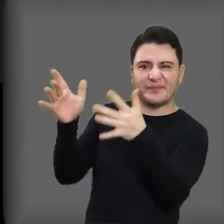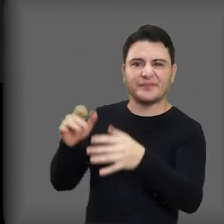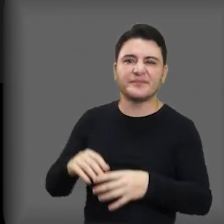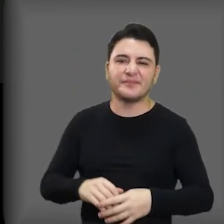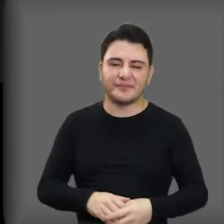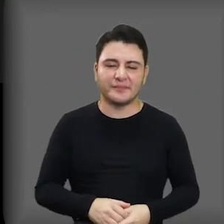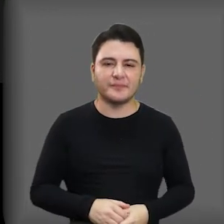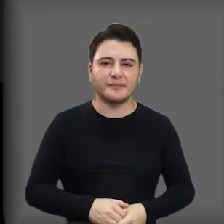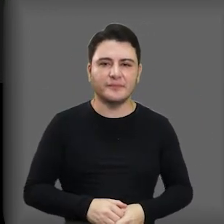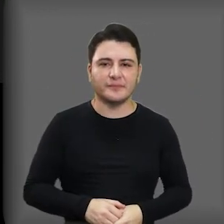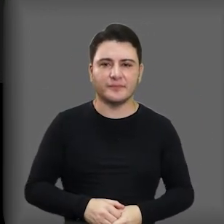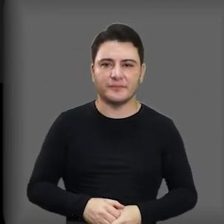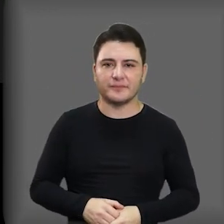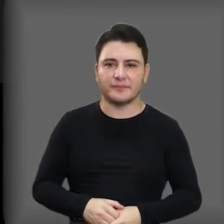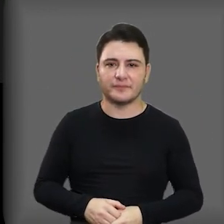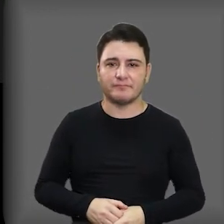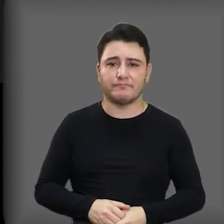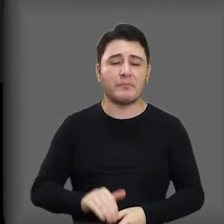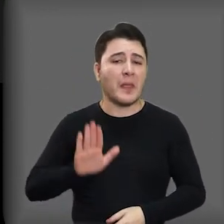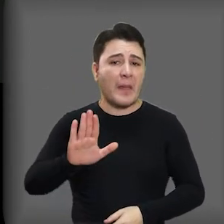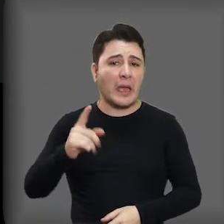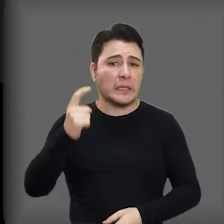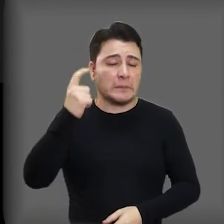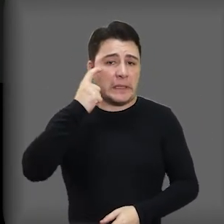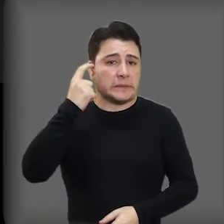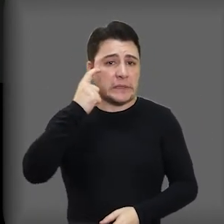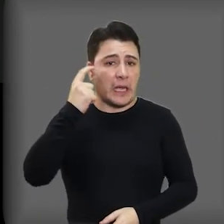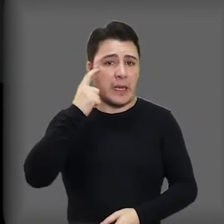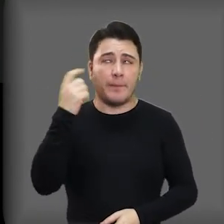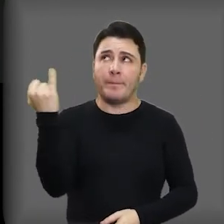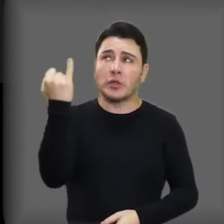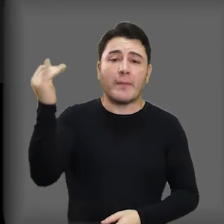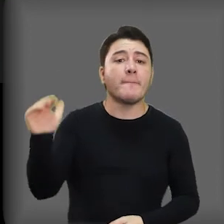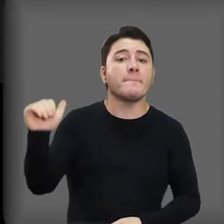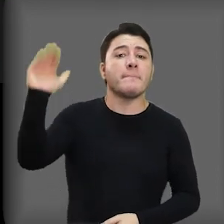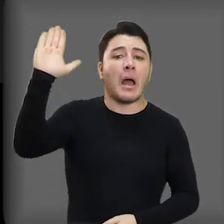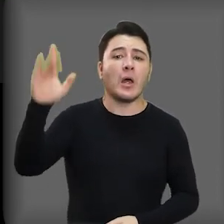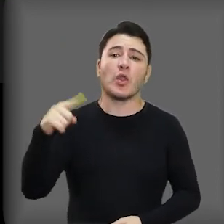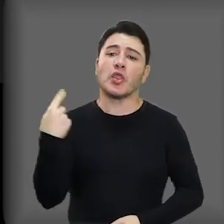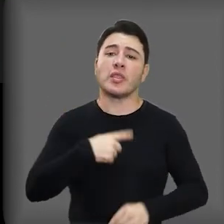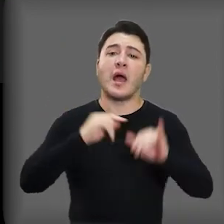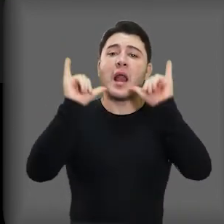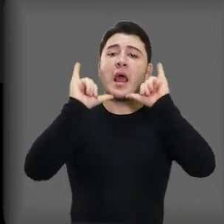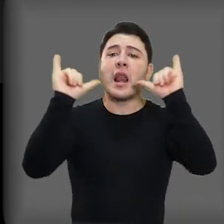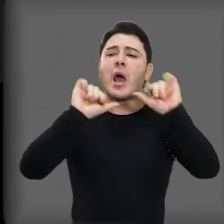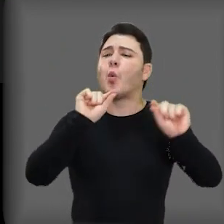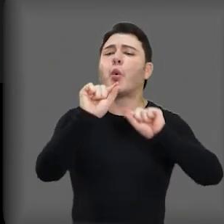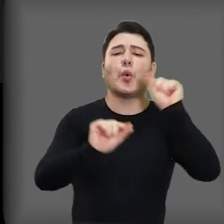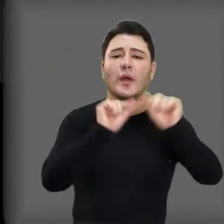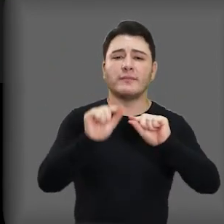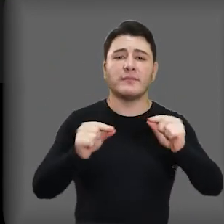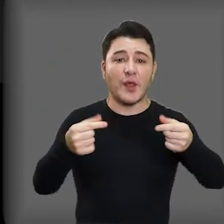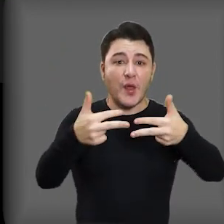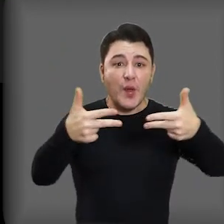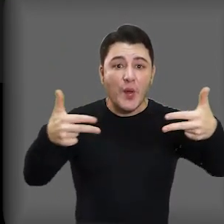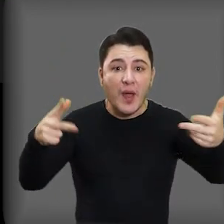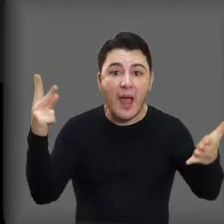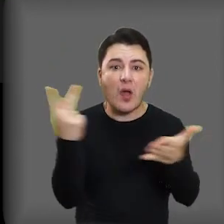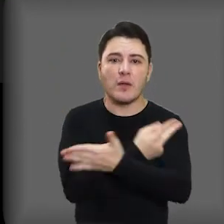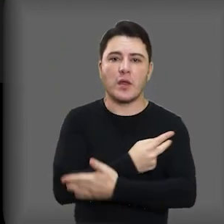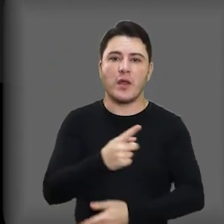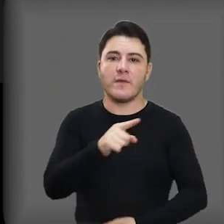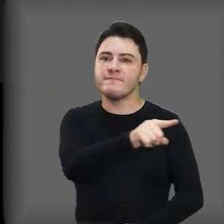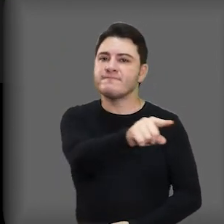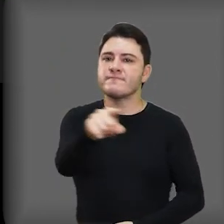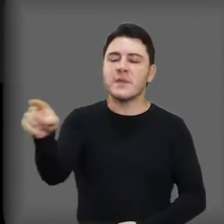Terra? Não, deixa a Lua lá. Mas eu acho que o mais importante é essa pergunta, o que nós temos a dizer?